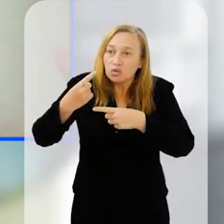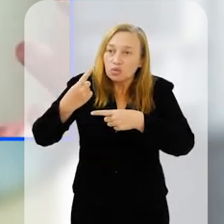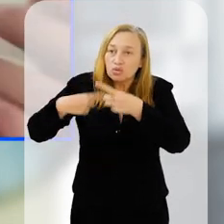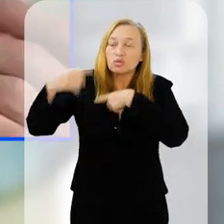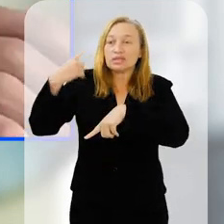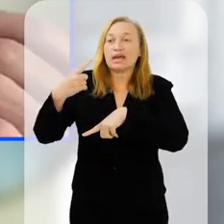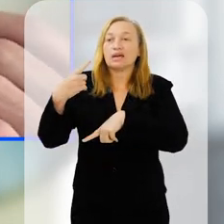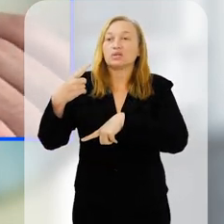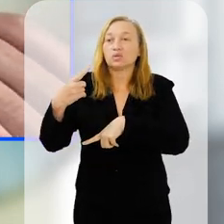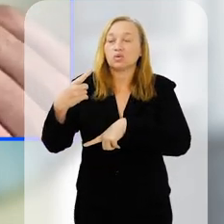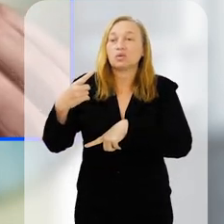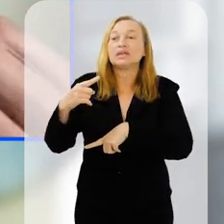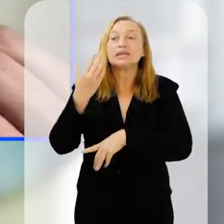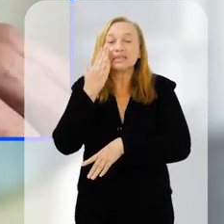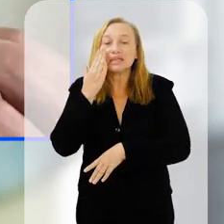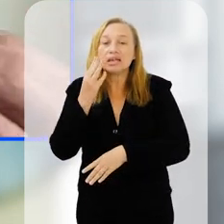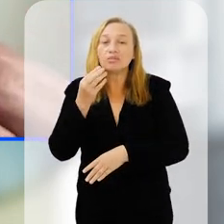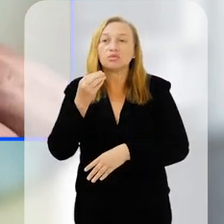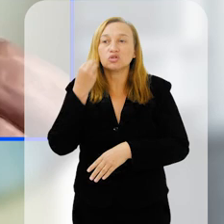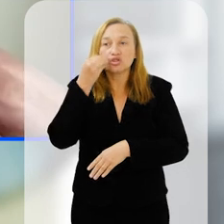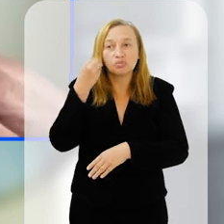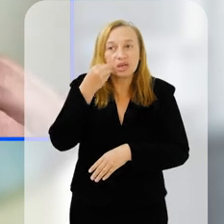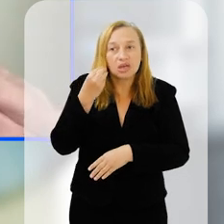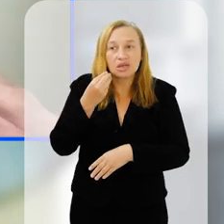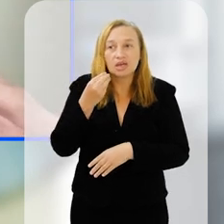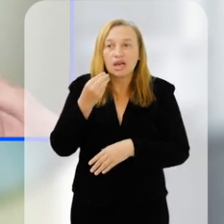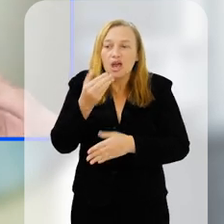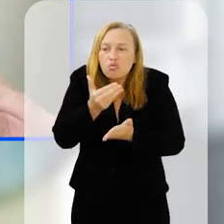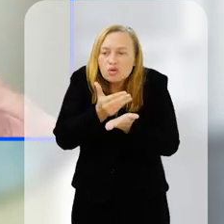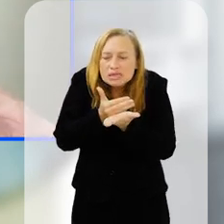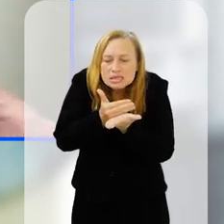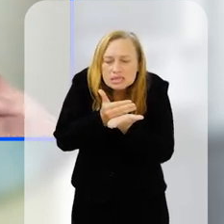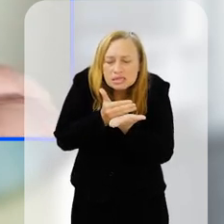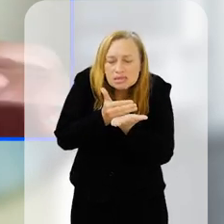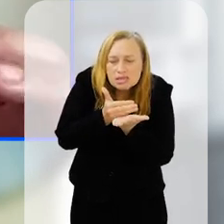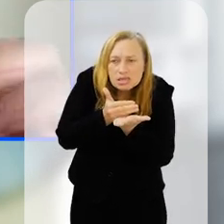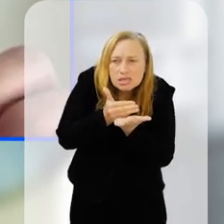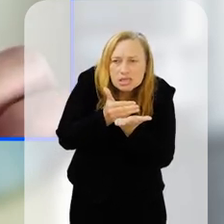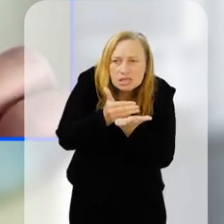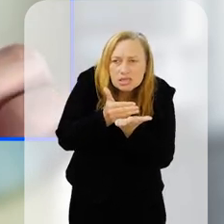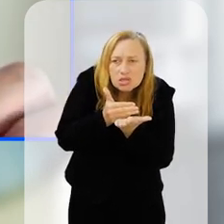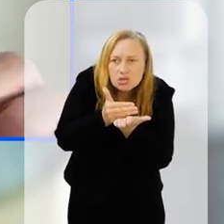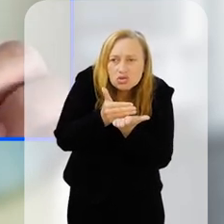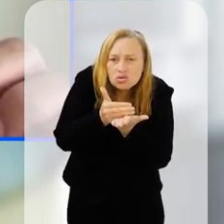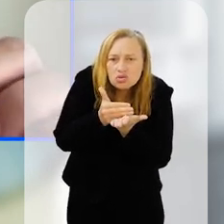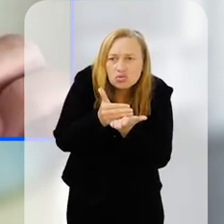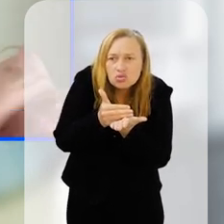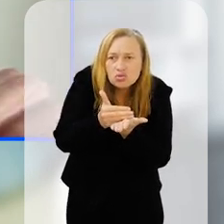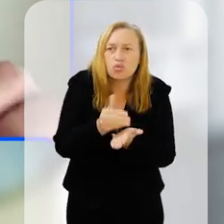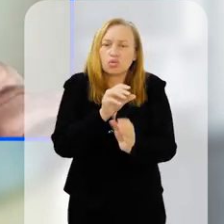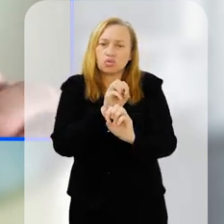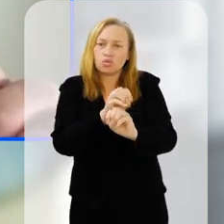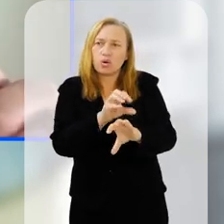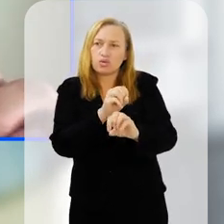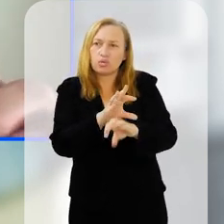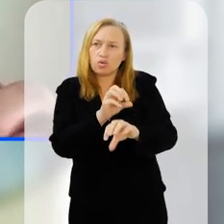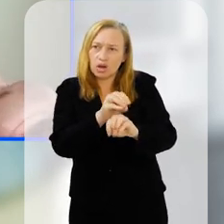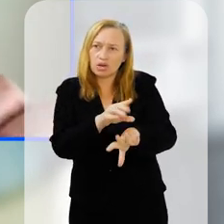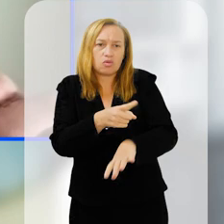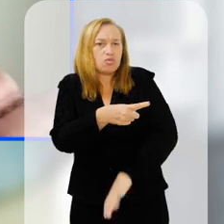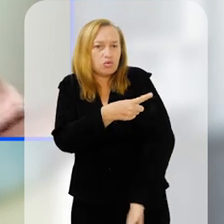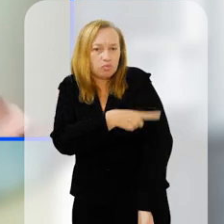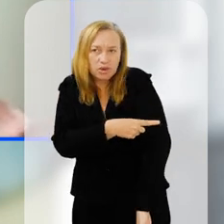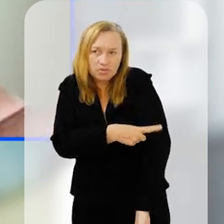sucesso, a gente entende que esse experimento ele é uma espécie de gargalo. Ele ocorre no gargalo da educação,